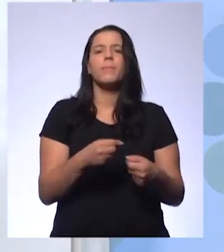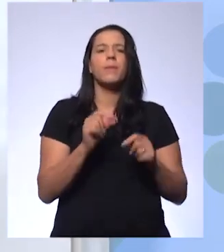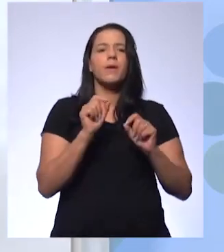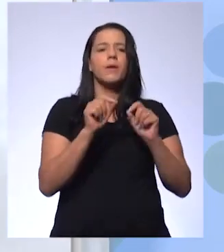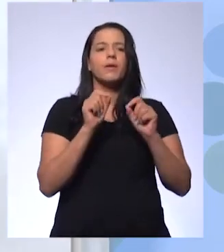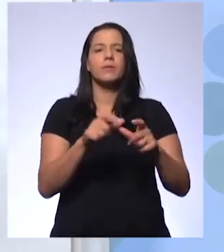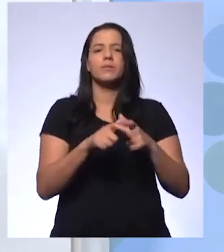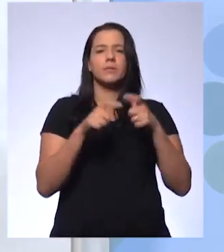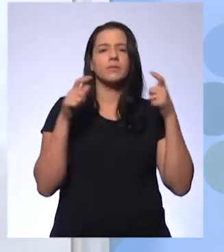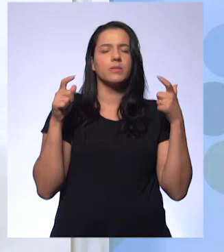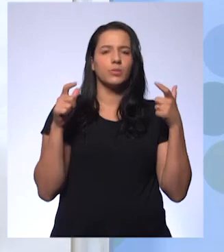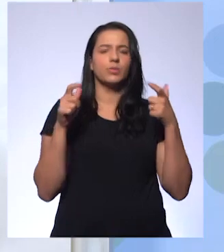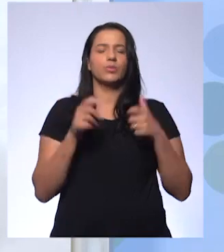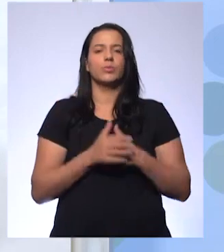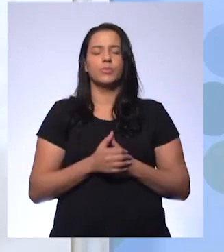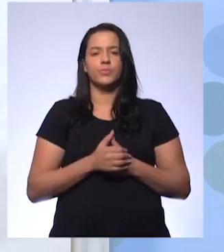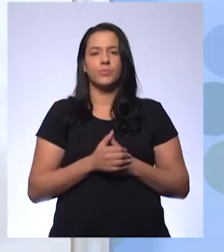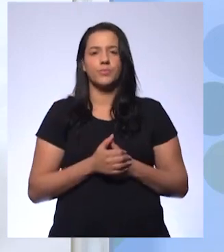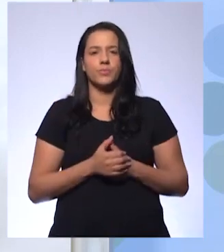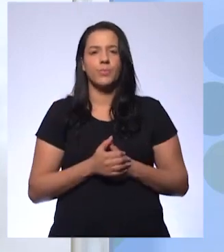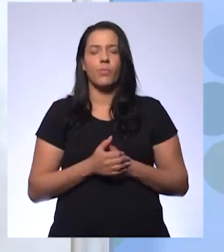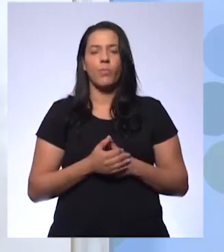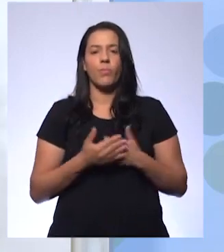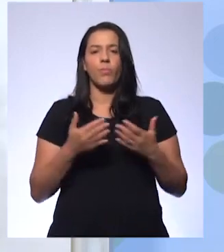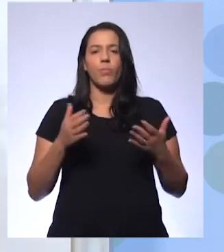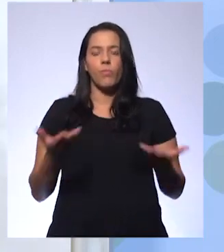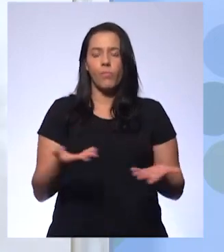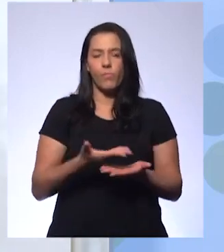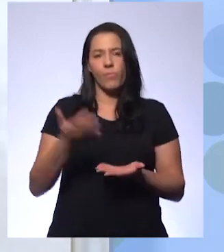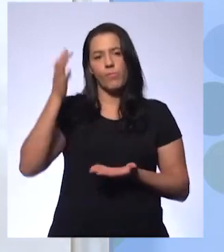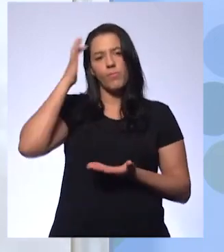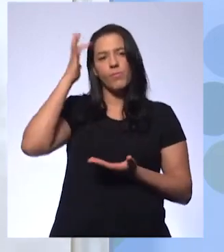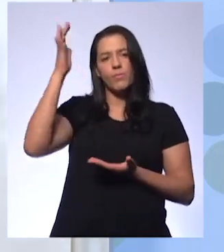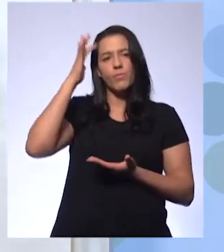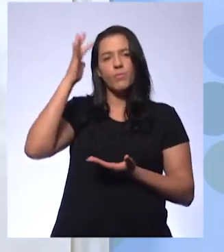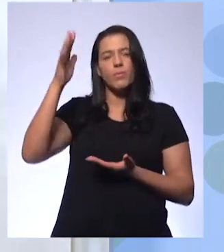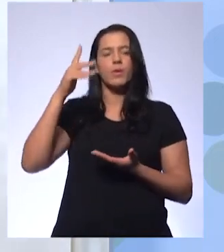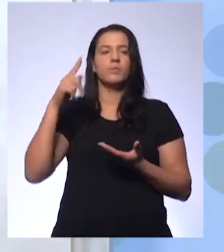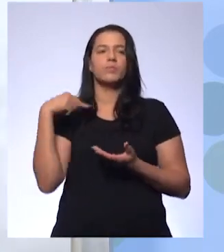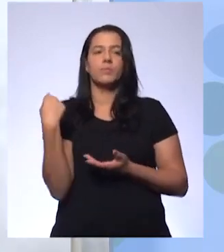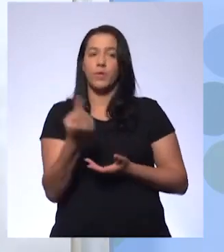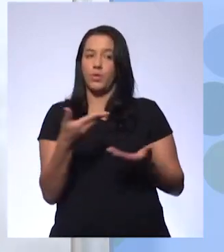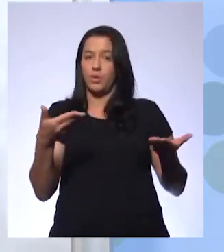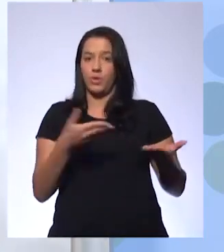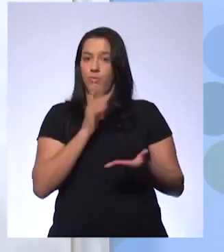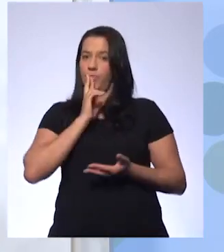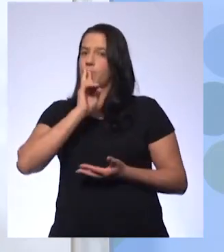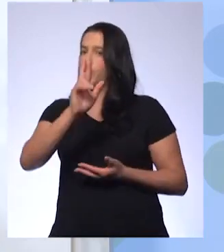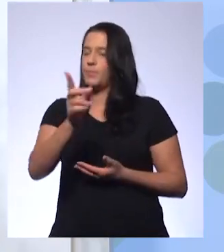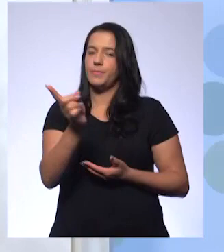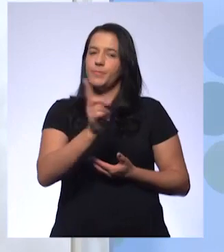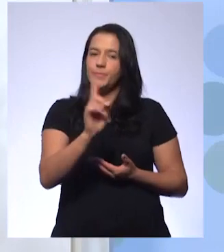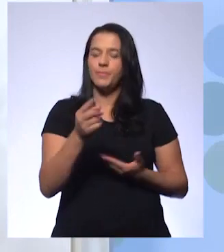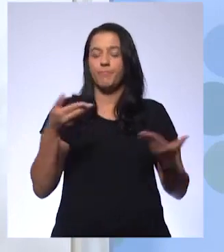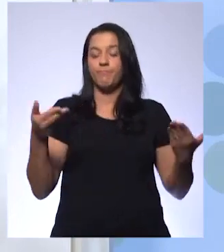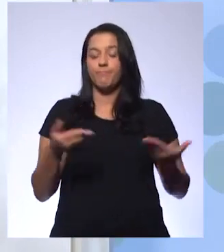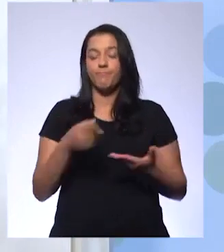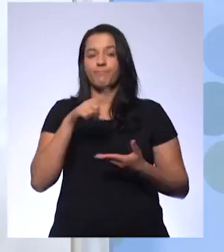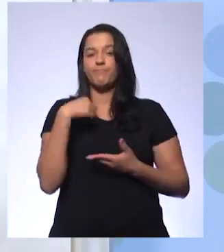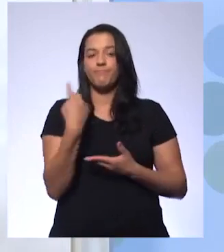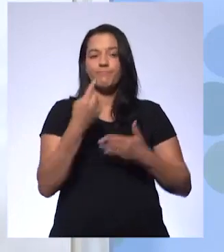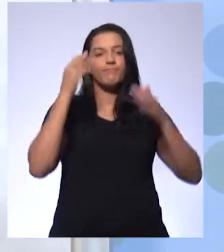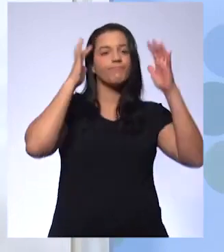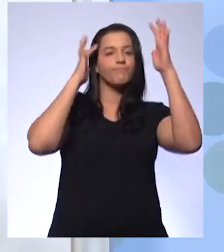fator de extinção em massa? A ideia é fazer uma reflexão. Essa é a resposta que eu não vou dar para vocês. A gente vai fazer essa